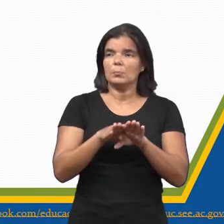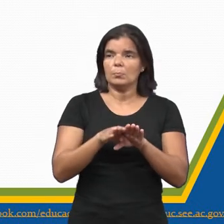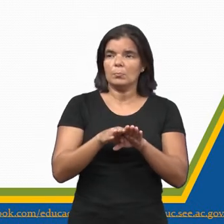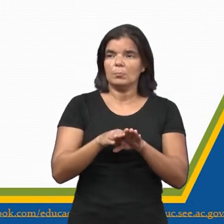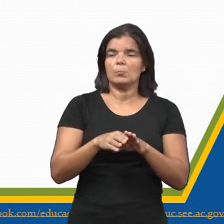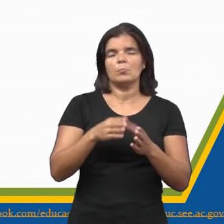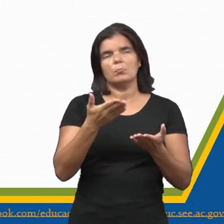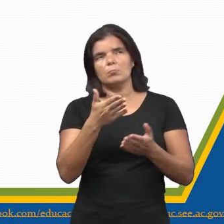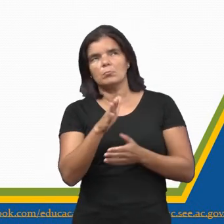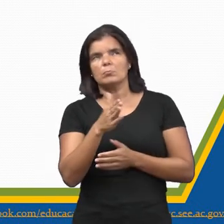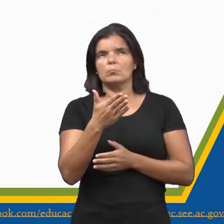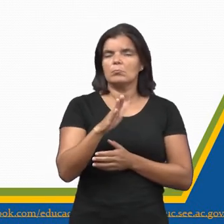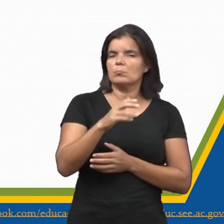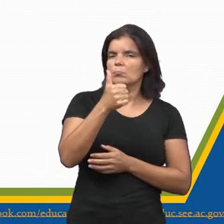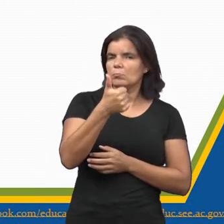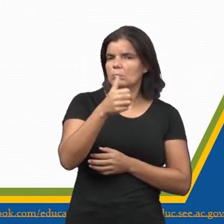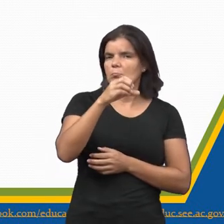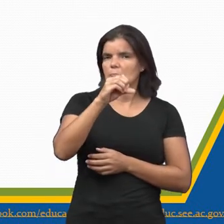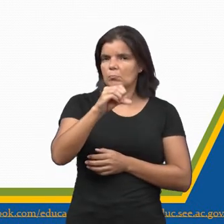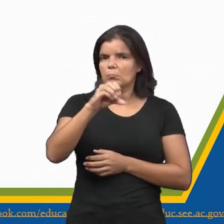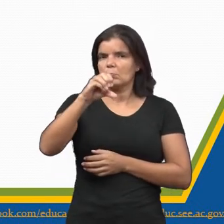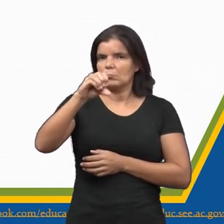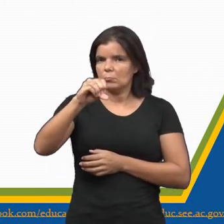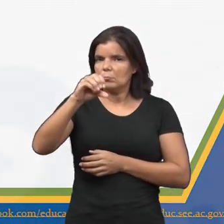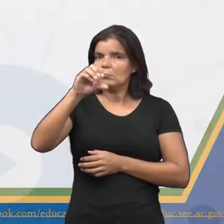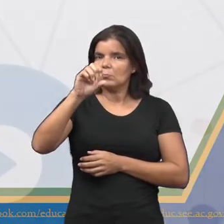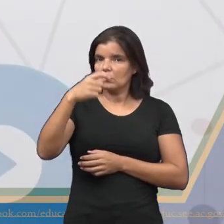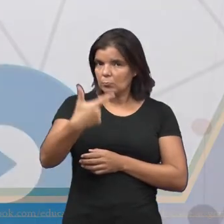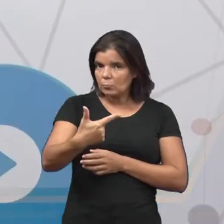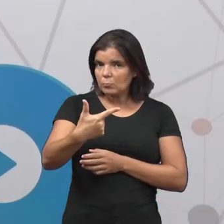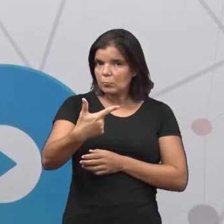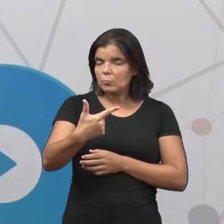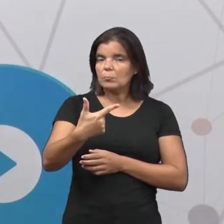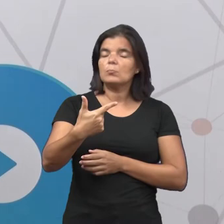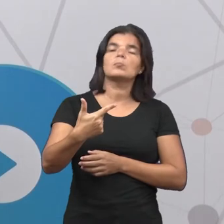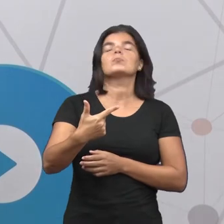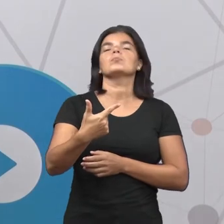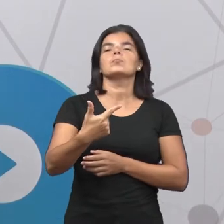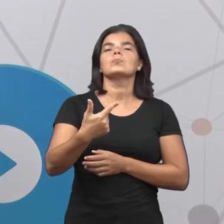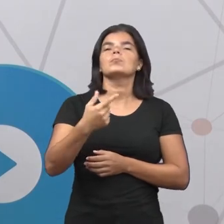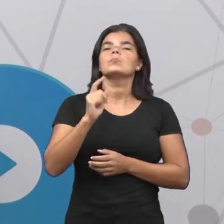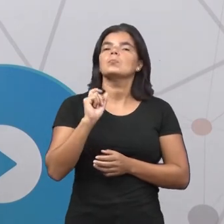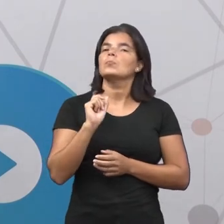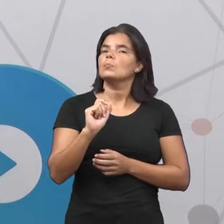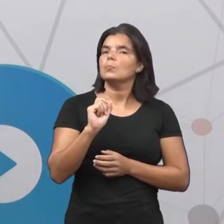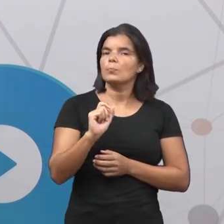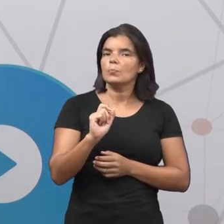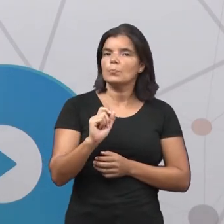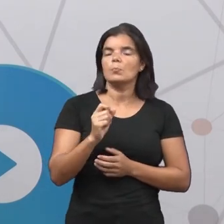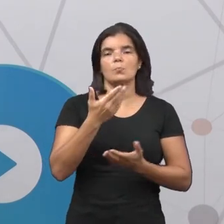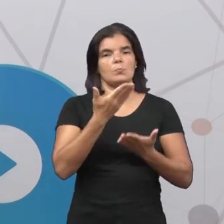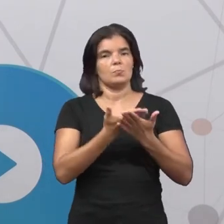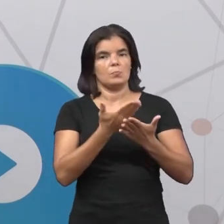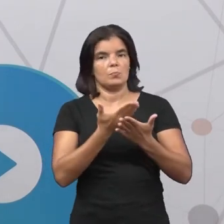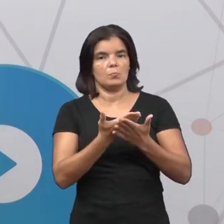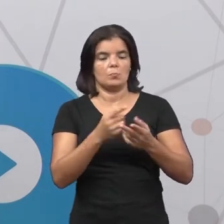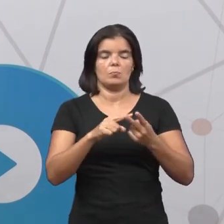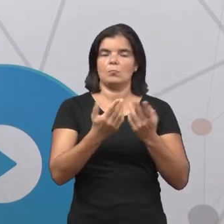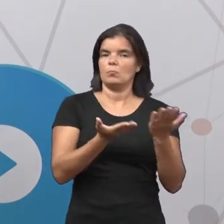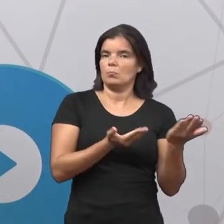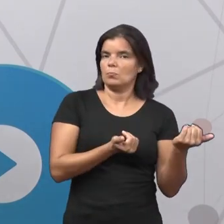em meados do ano de 1992, no sentido de que estudantes,